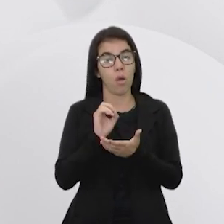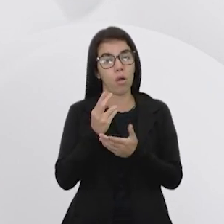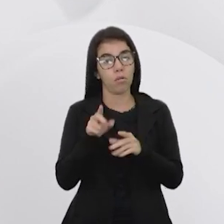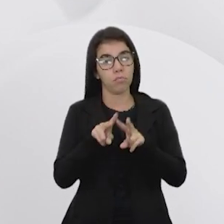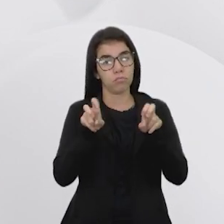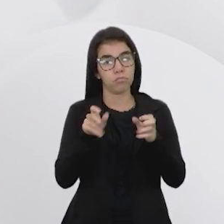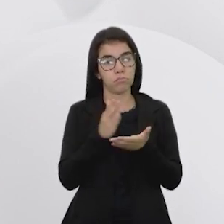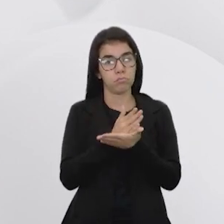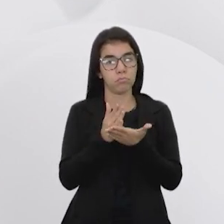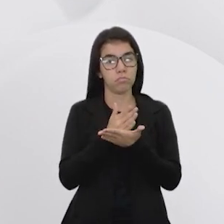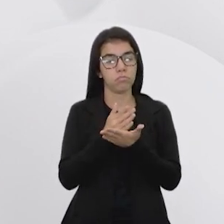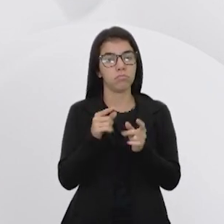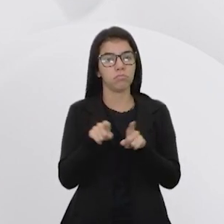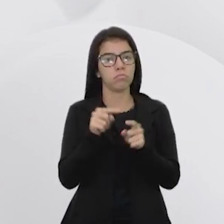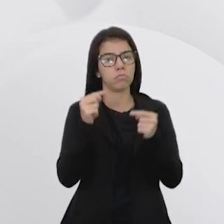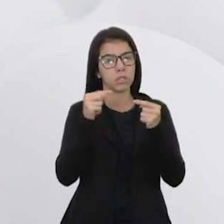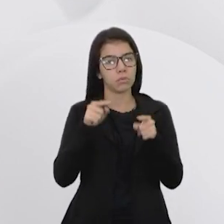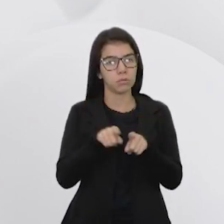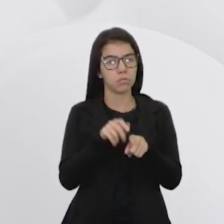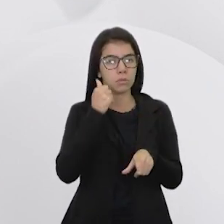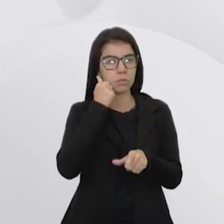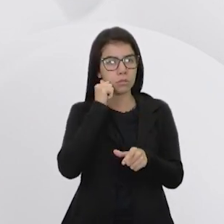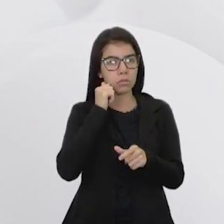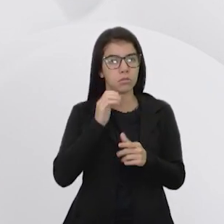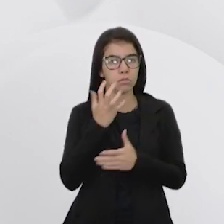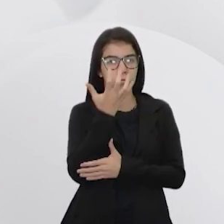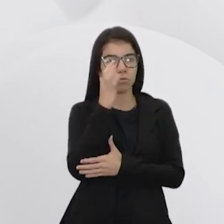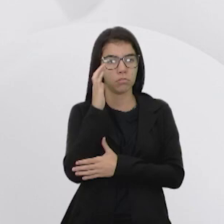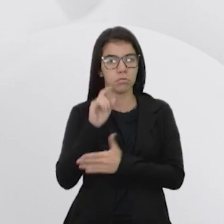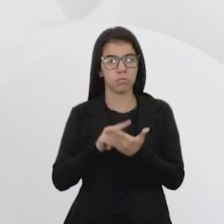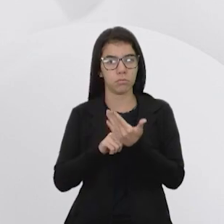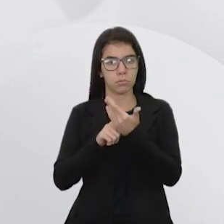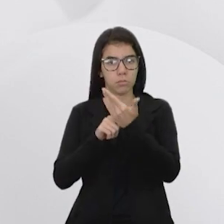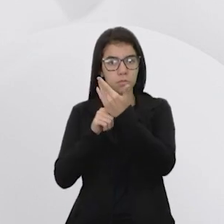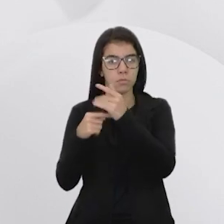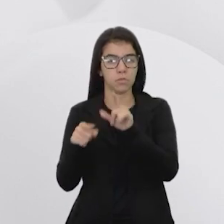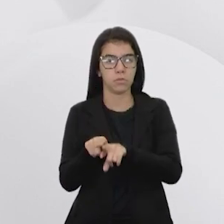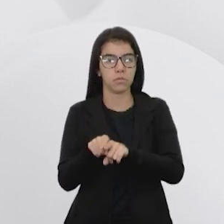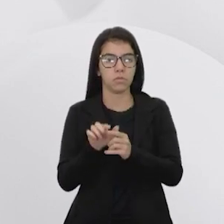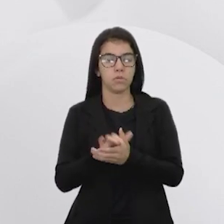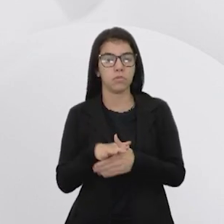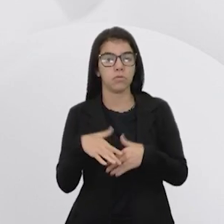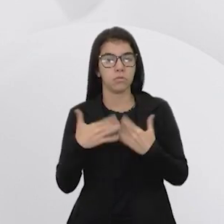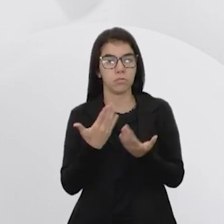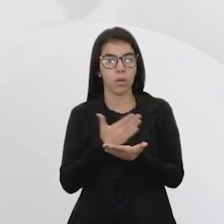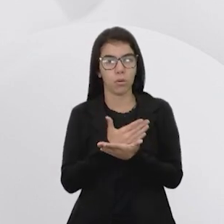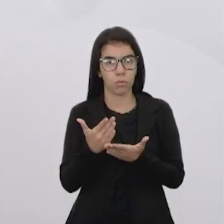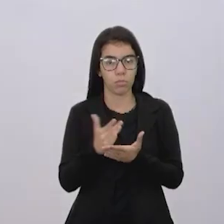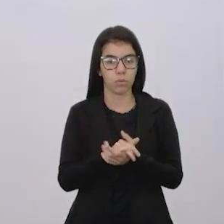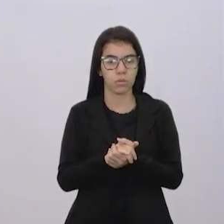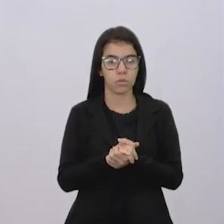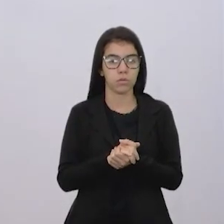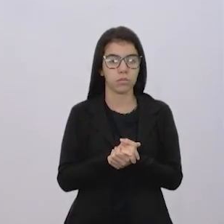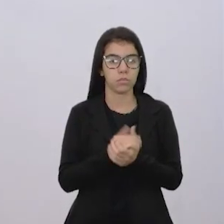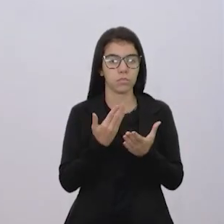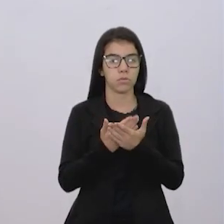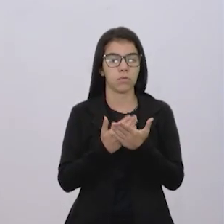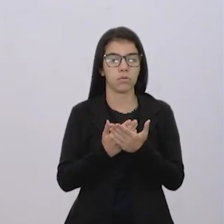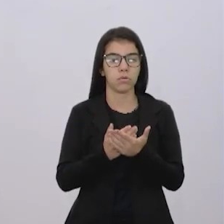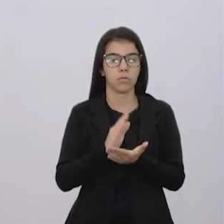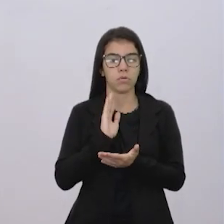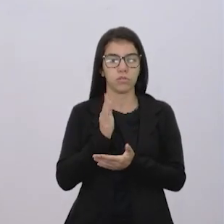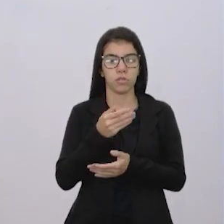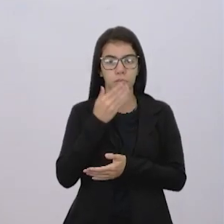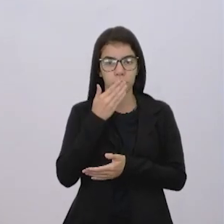que faça parte da área de ciências da natureza e sua tecnologia. Então, lá no início das aulas, eu havia